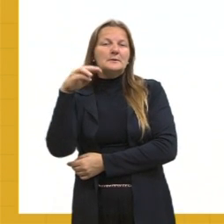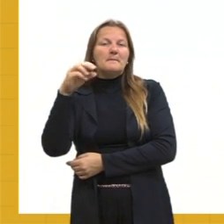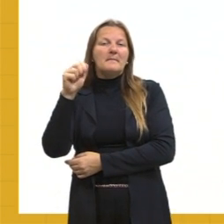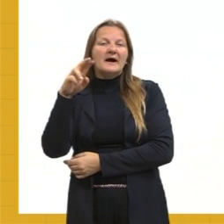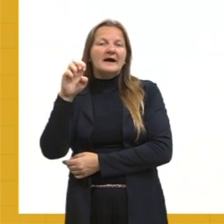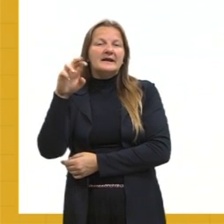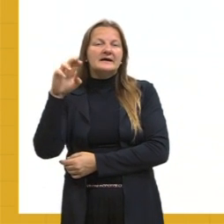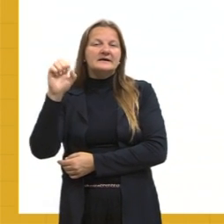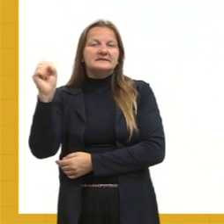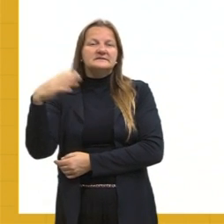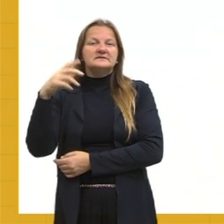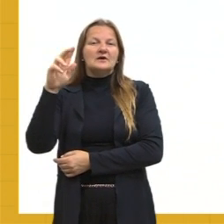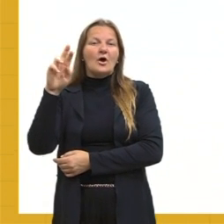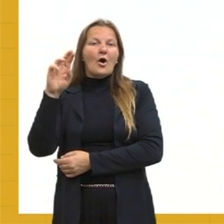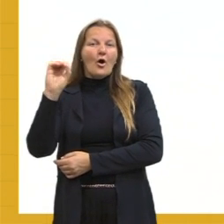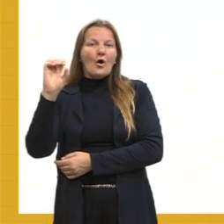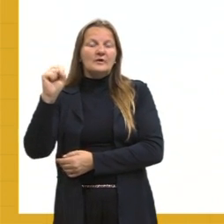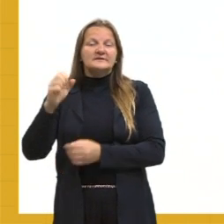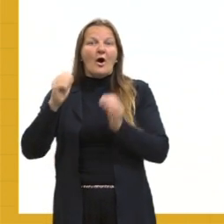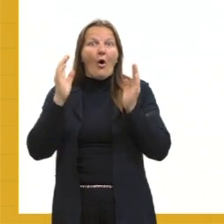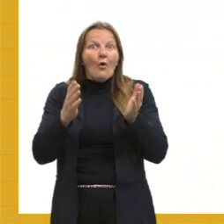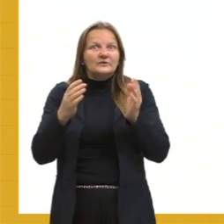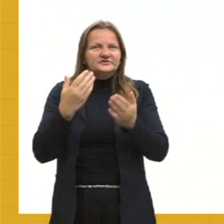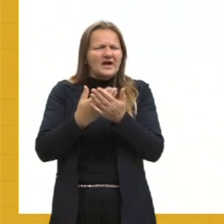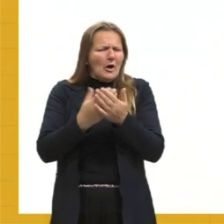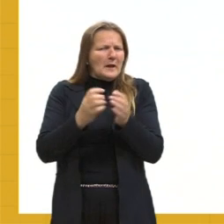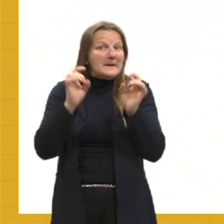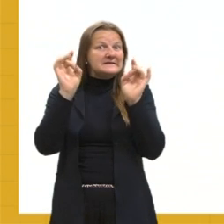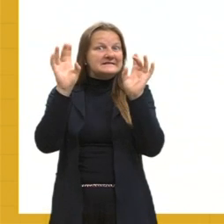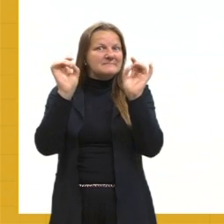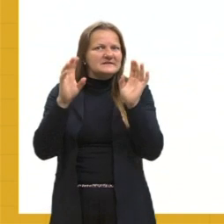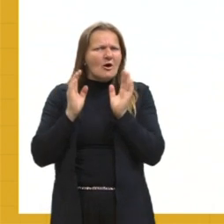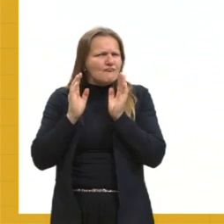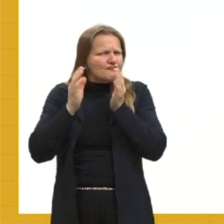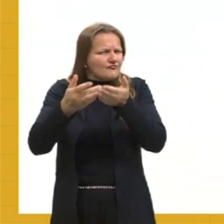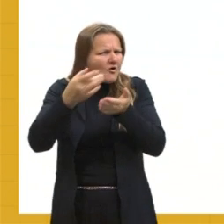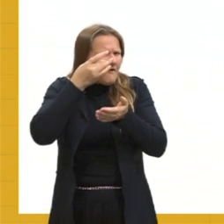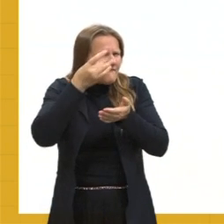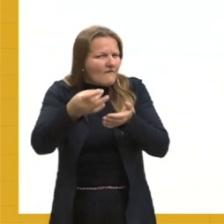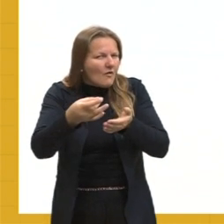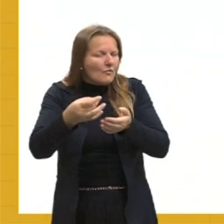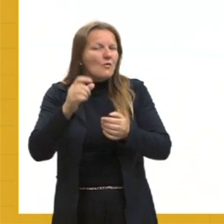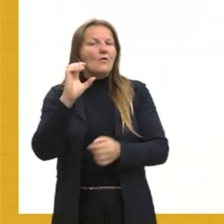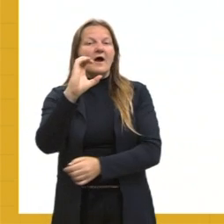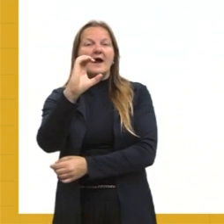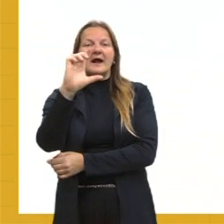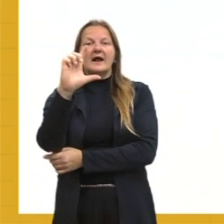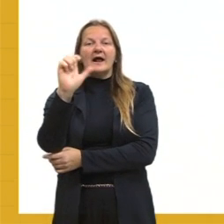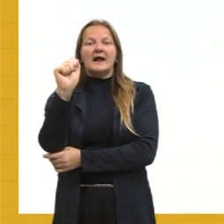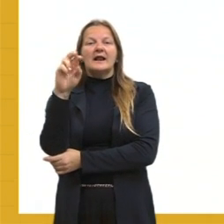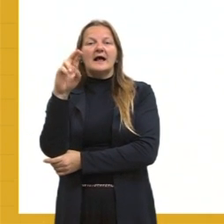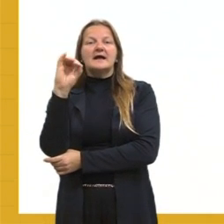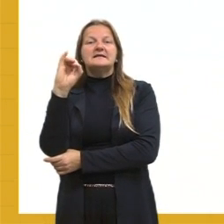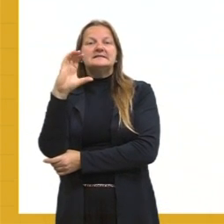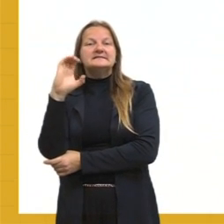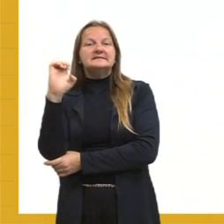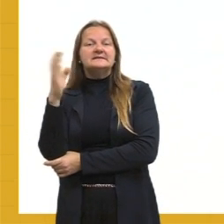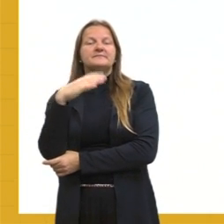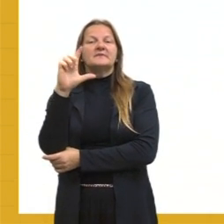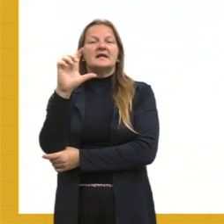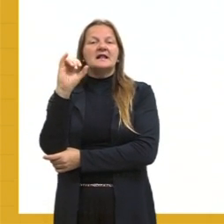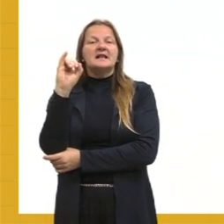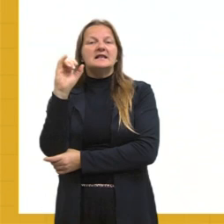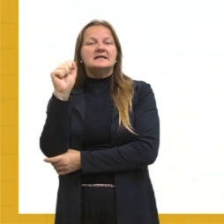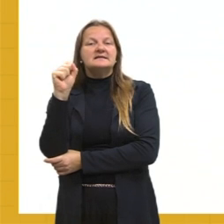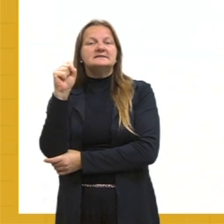Lispector, que hoje será o nosso foco. Hoje nós vamos dar voz para a nossa autora feminina. Porque, como a gente sabe,